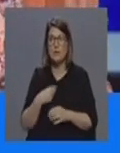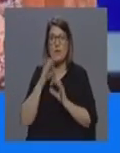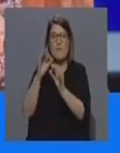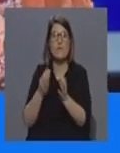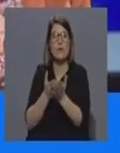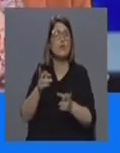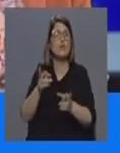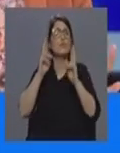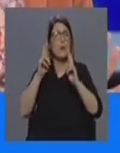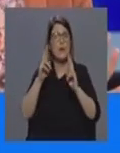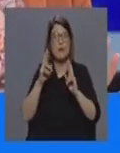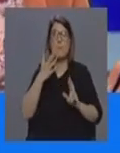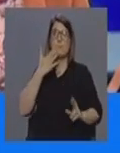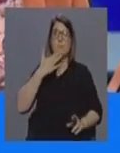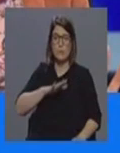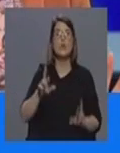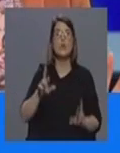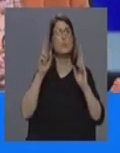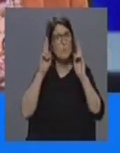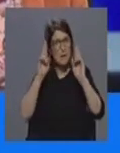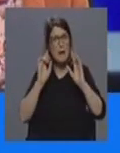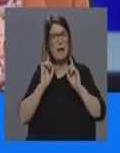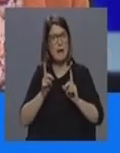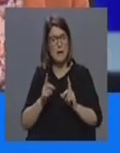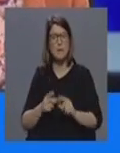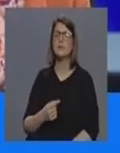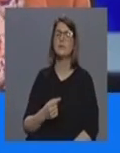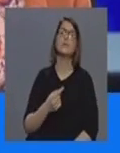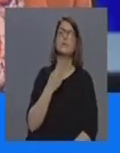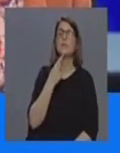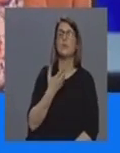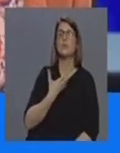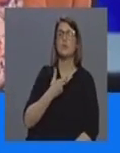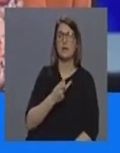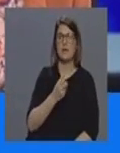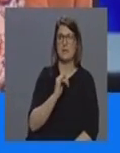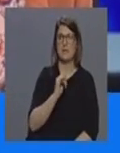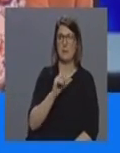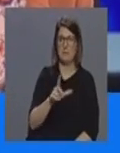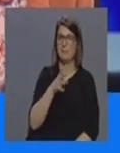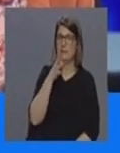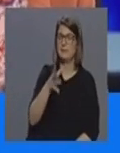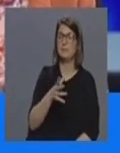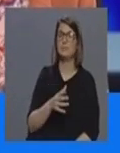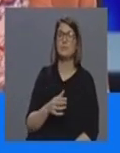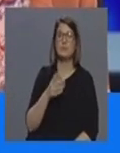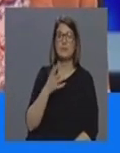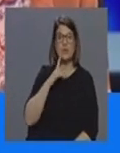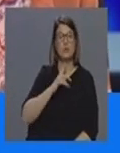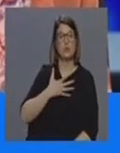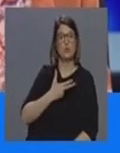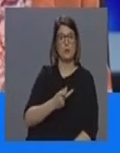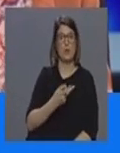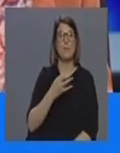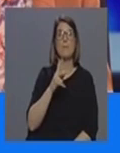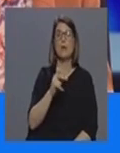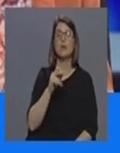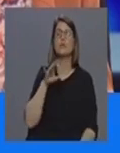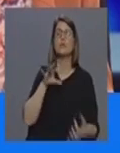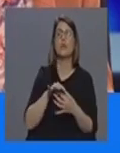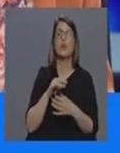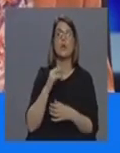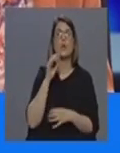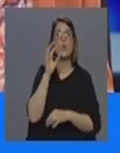que isto chegue não, atenção mas importa aqui dizer isto doutora Isabel é que aquilo que a doutora Paula disse foi referente à unidade de cuidados